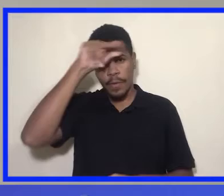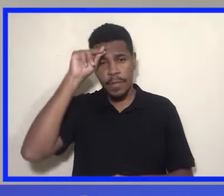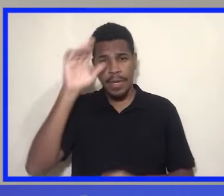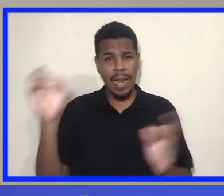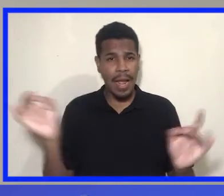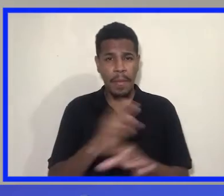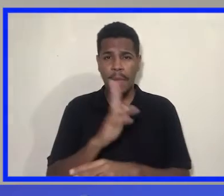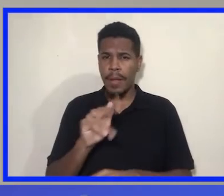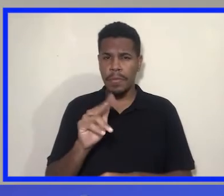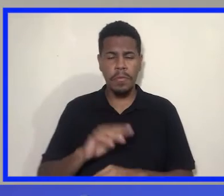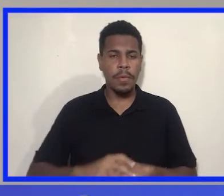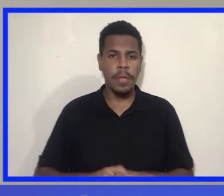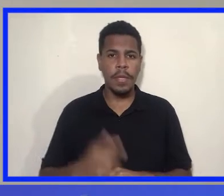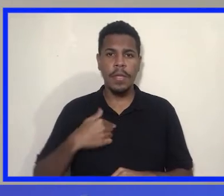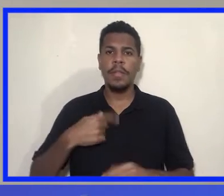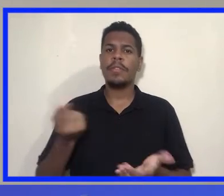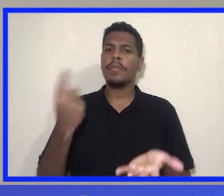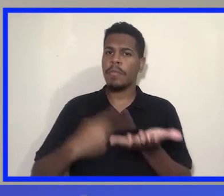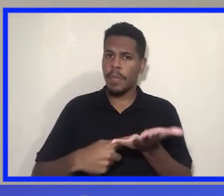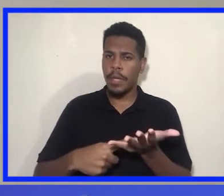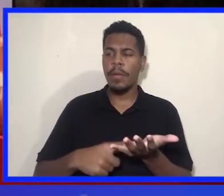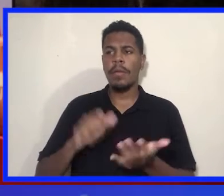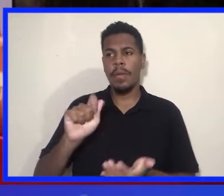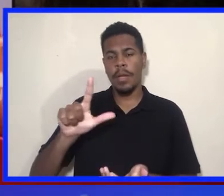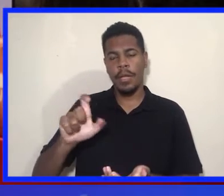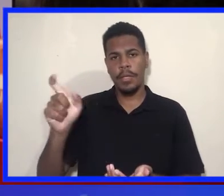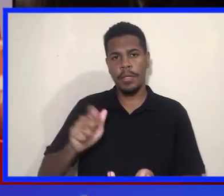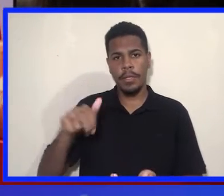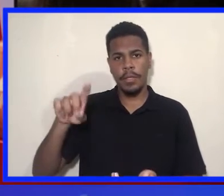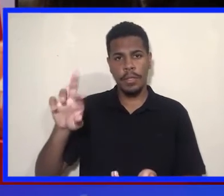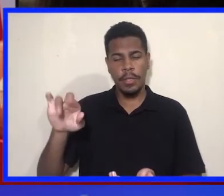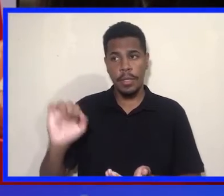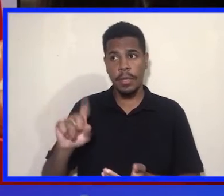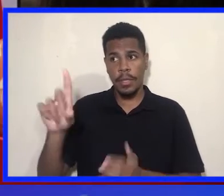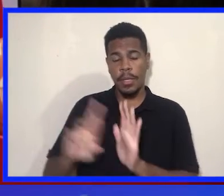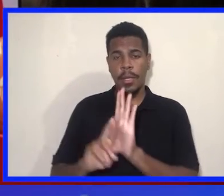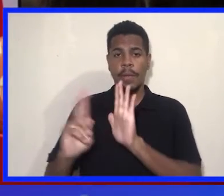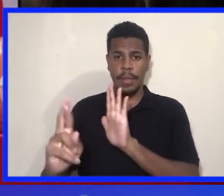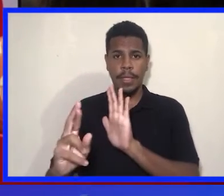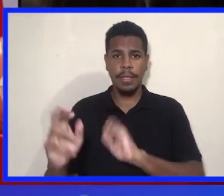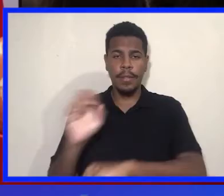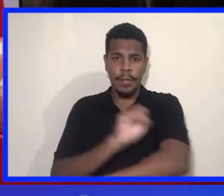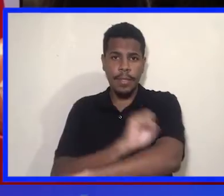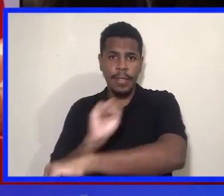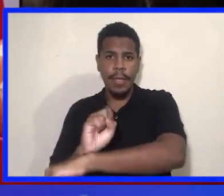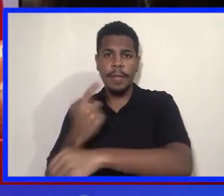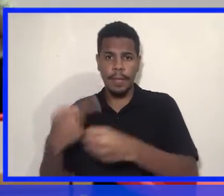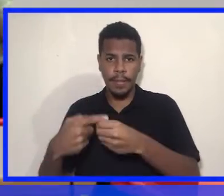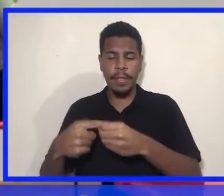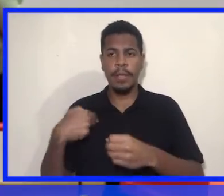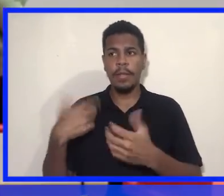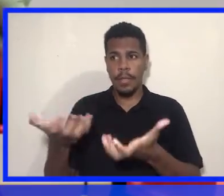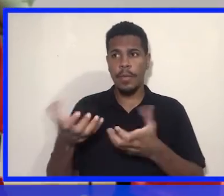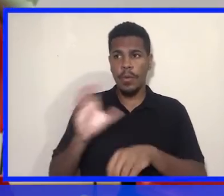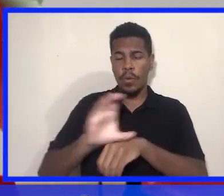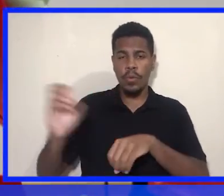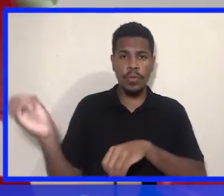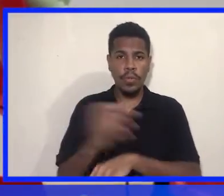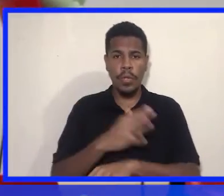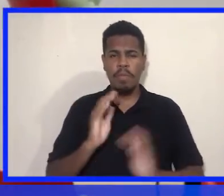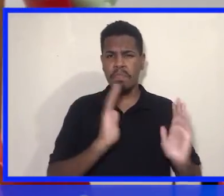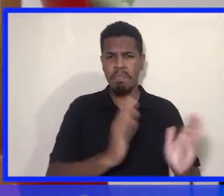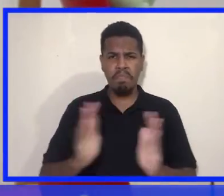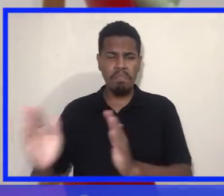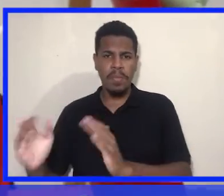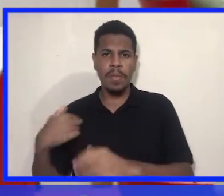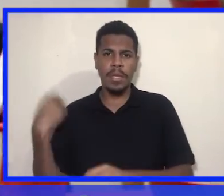que não vai terminar mais. Já combinei aqui com o Alexandre Barreto, que é o representante do Senai na cidade de Araras. Nós vamos em busca de novos cursos para